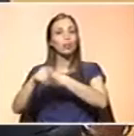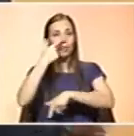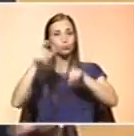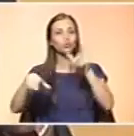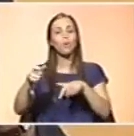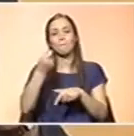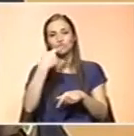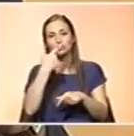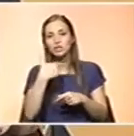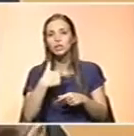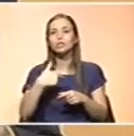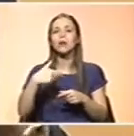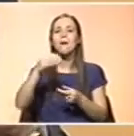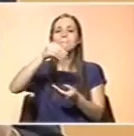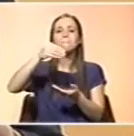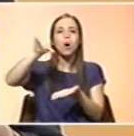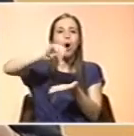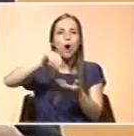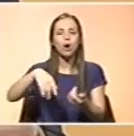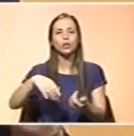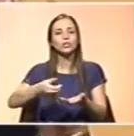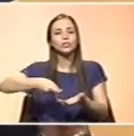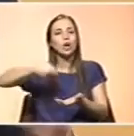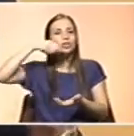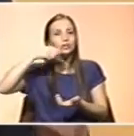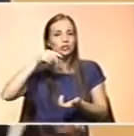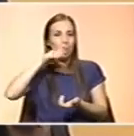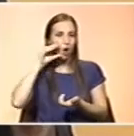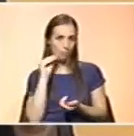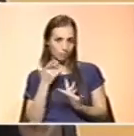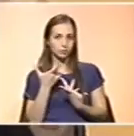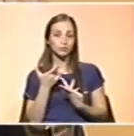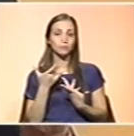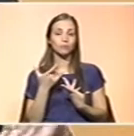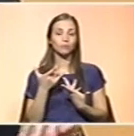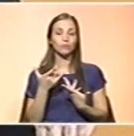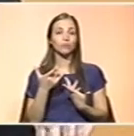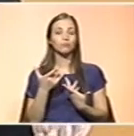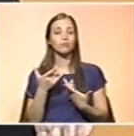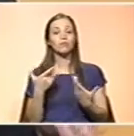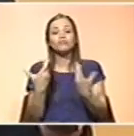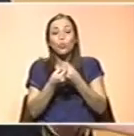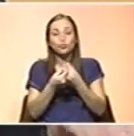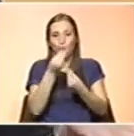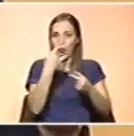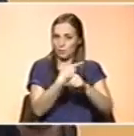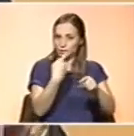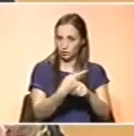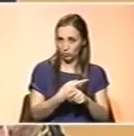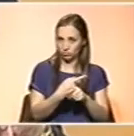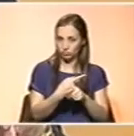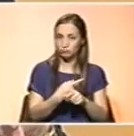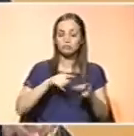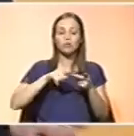pastilhas, na forma de pós, na forma de xaropes, e que são tomados como complemento ao alimento, e depois temos os